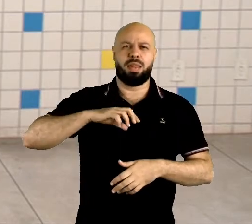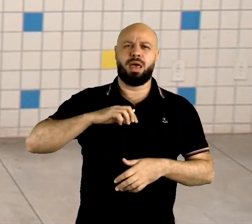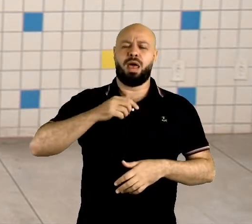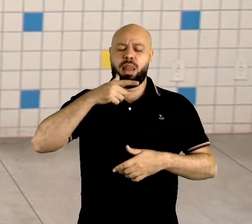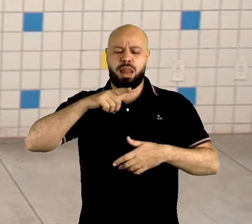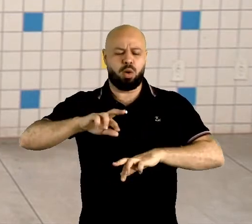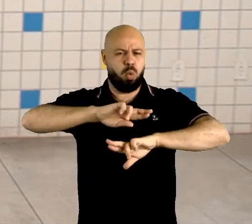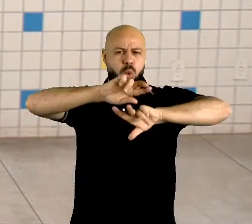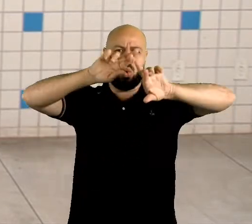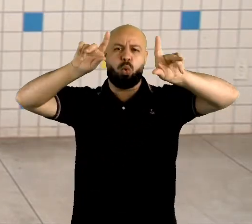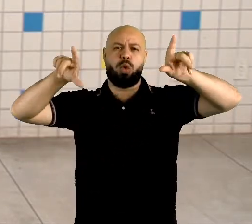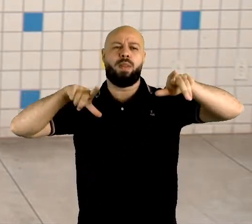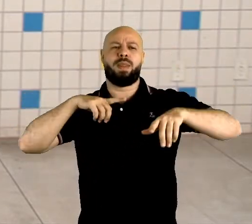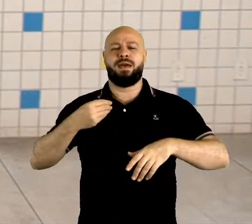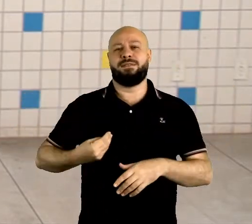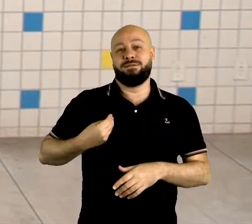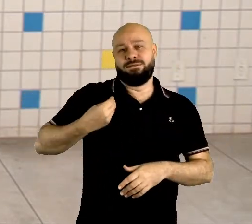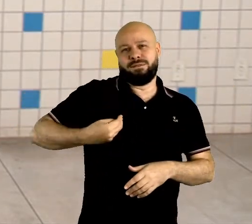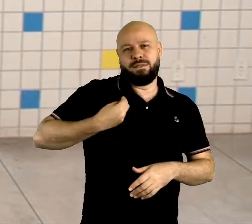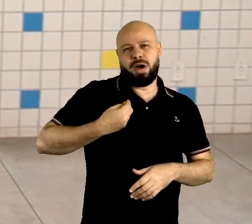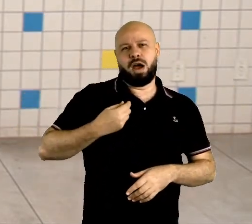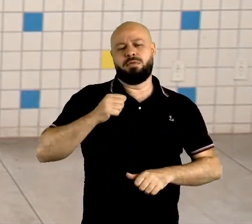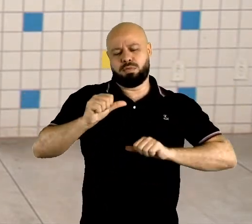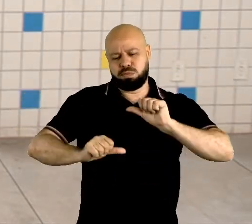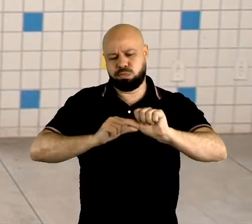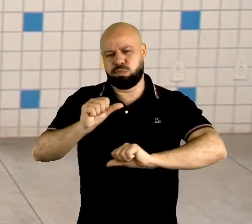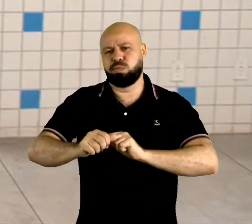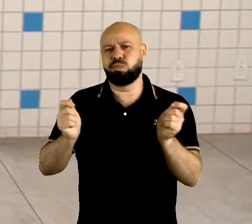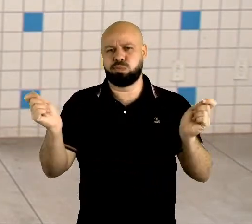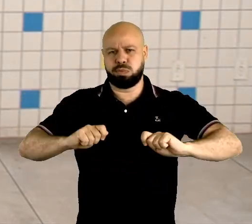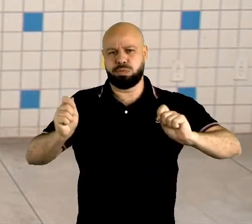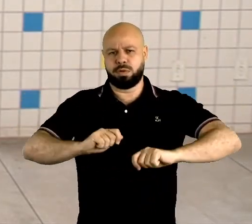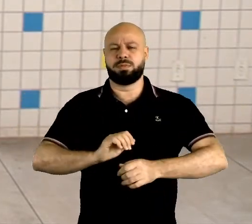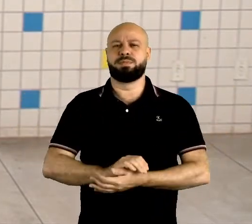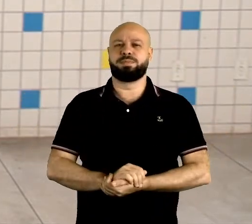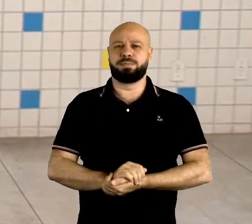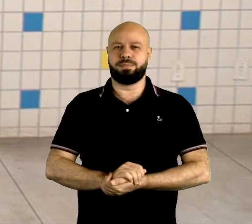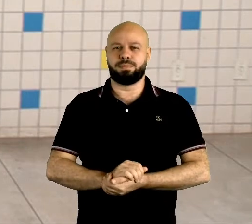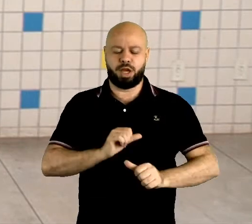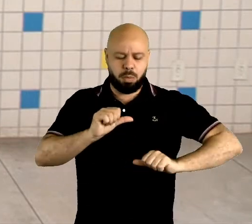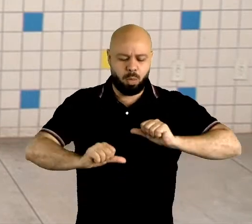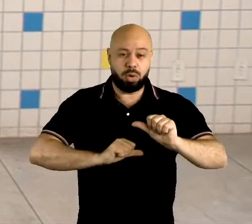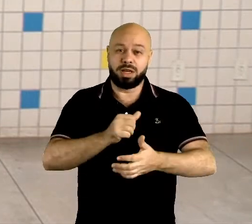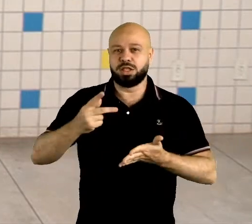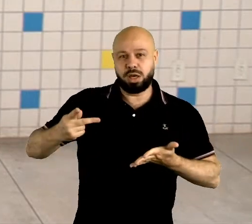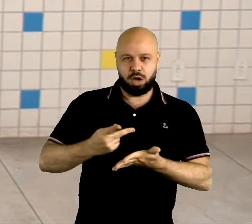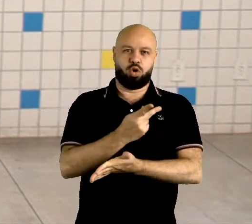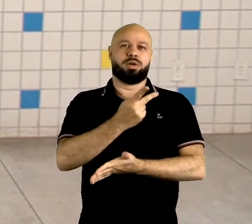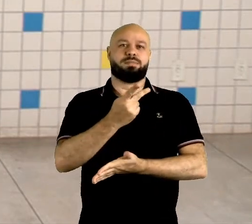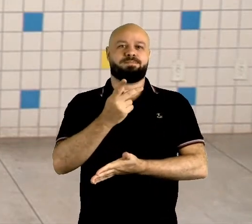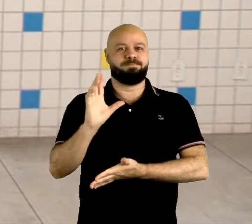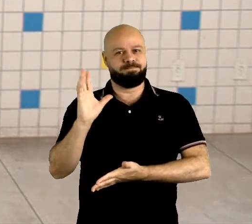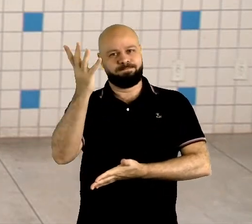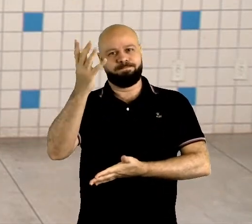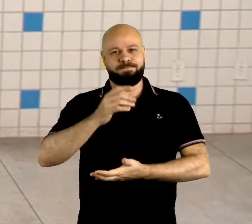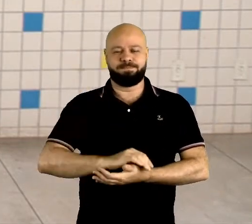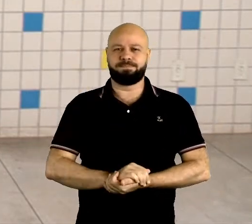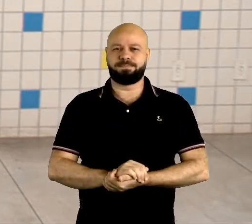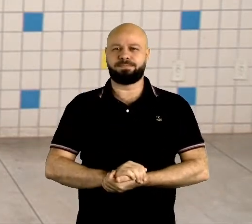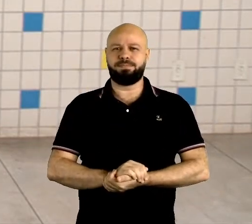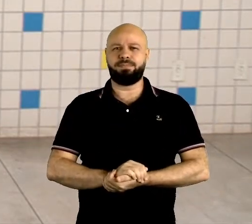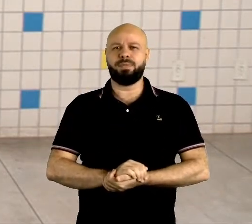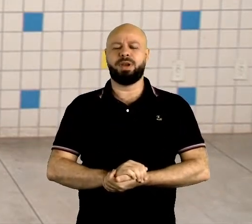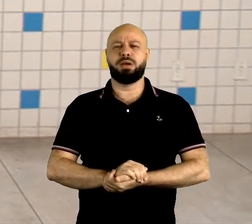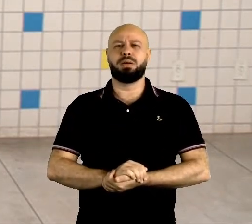Então, se a língua é viva, ela é passiva de mudança. Então, essas mudanças, elas acontecem. Então, quando o